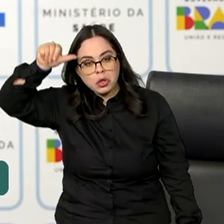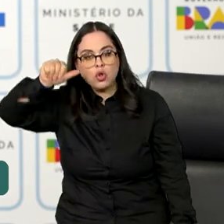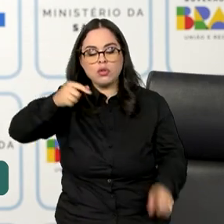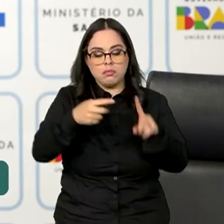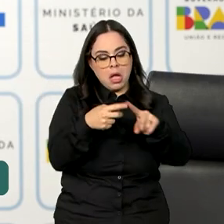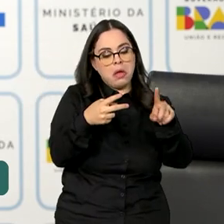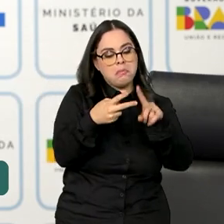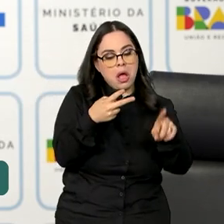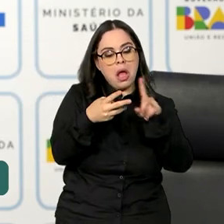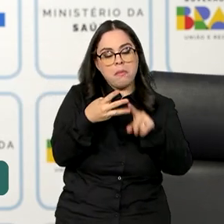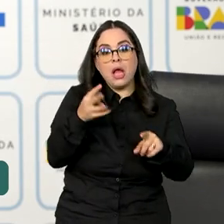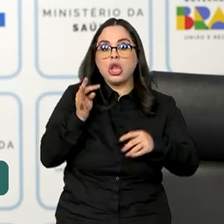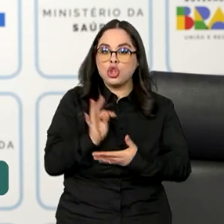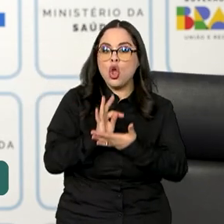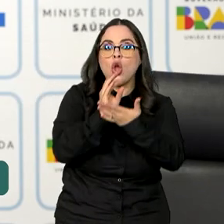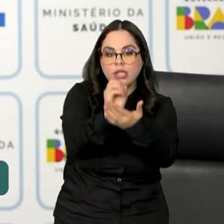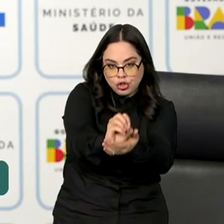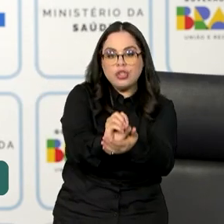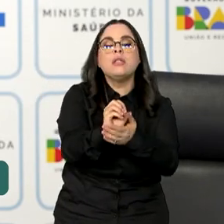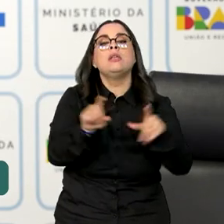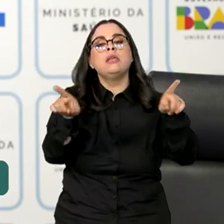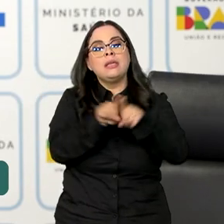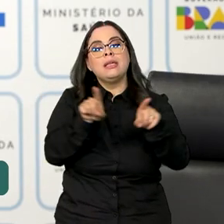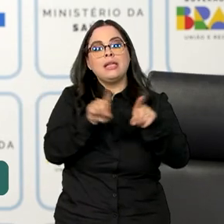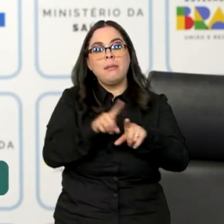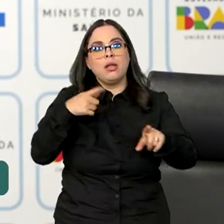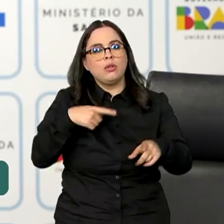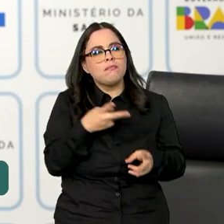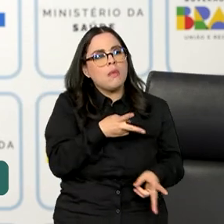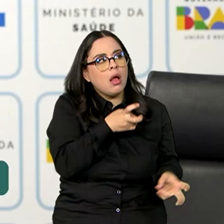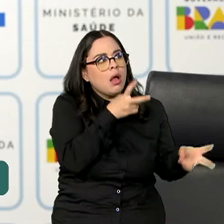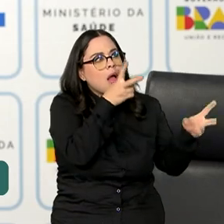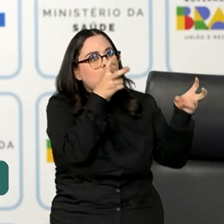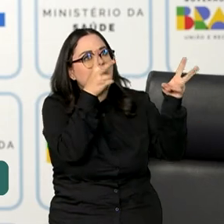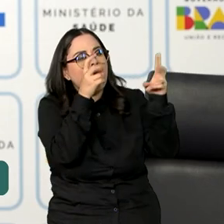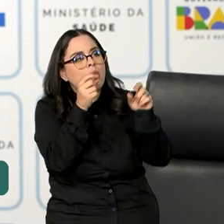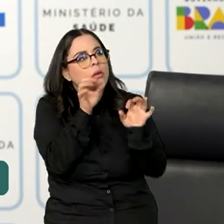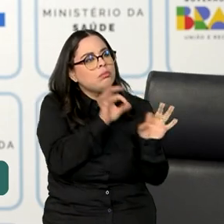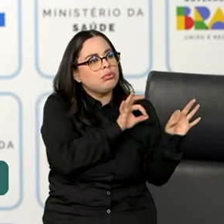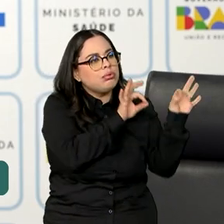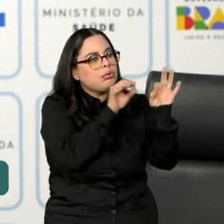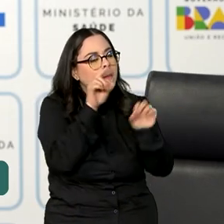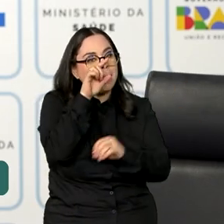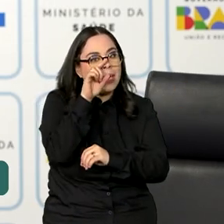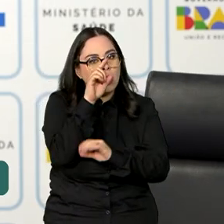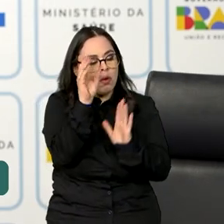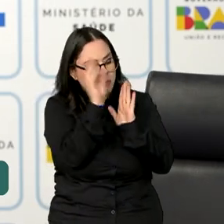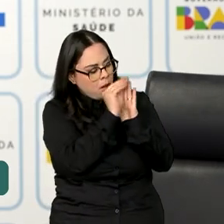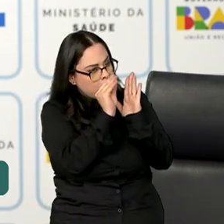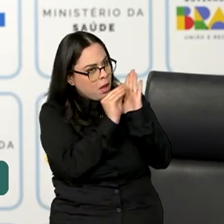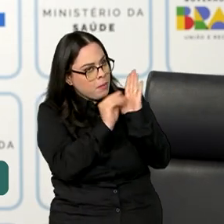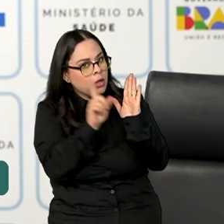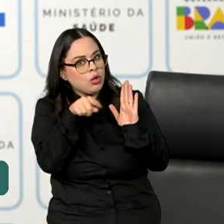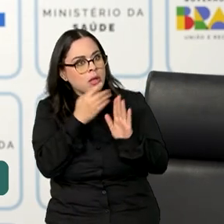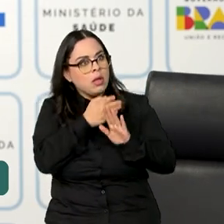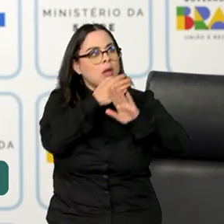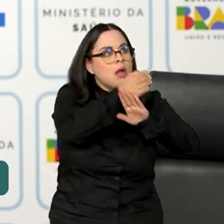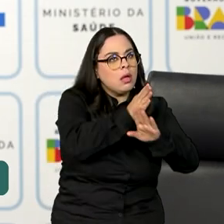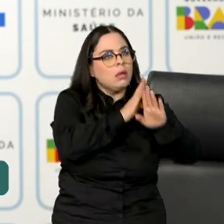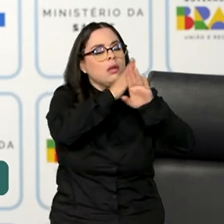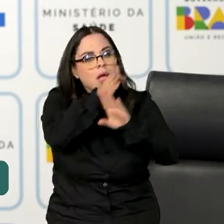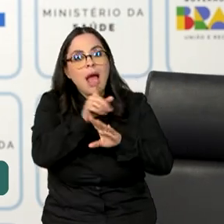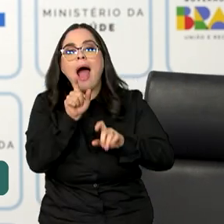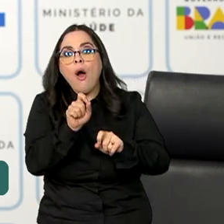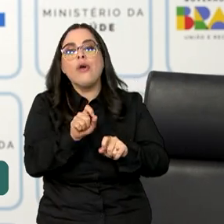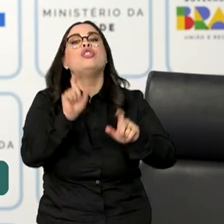já fizemos com o Tocantins. E no nosso matriciamento de risco, a gente está indo nas missões dos estados que estão